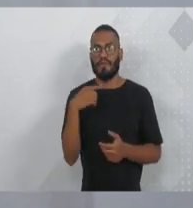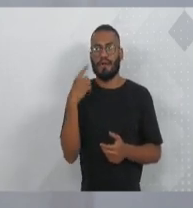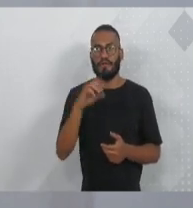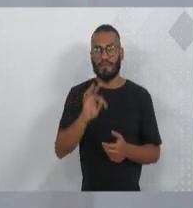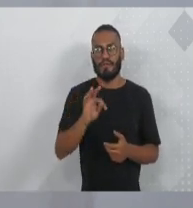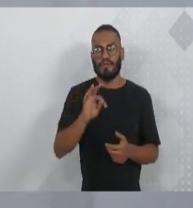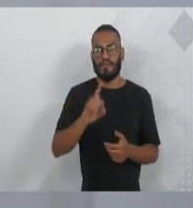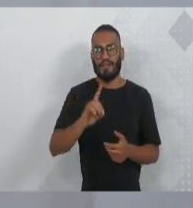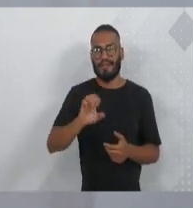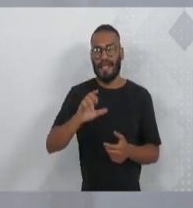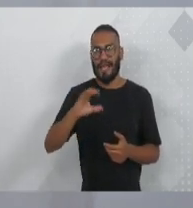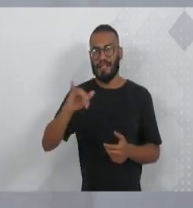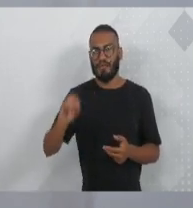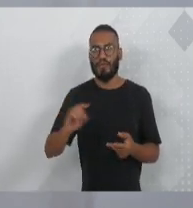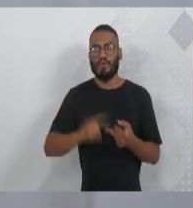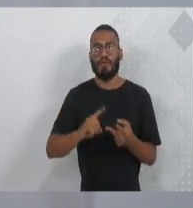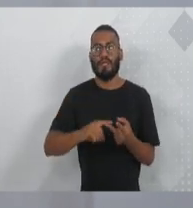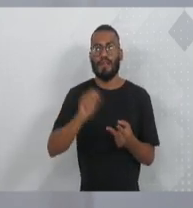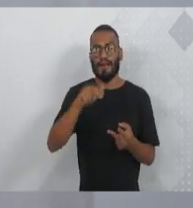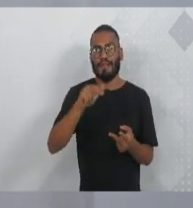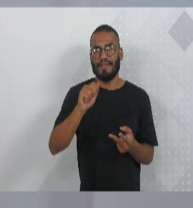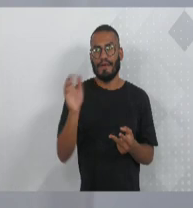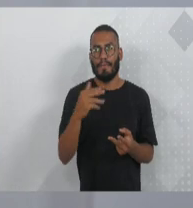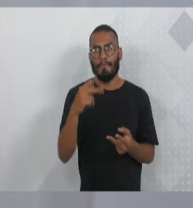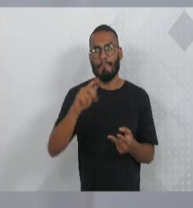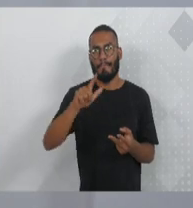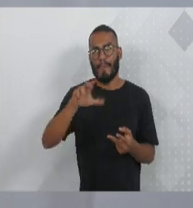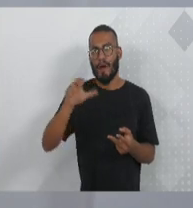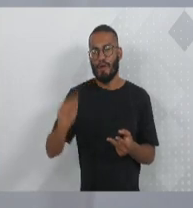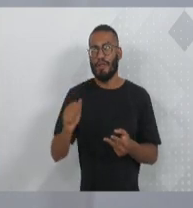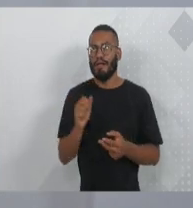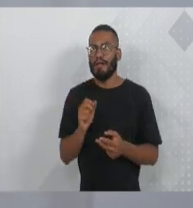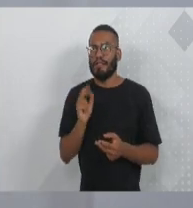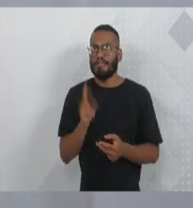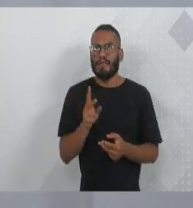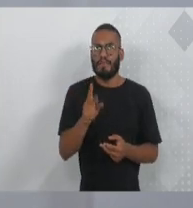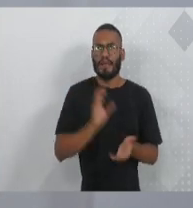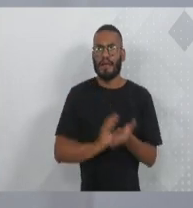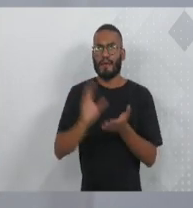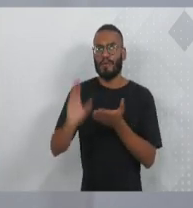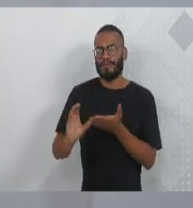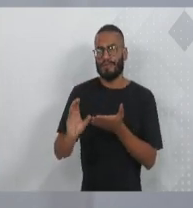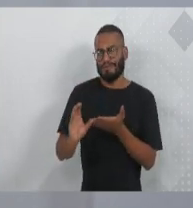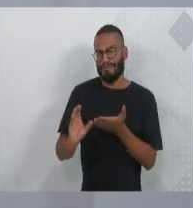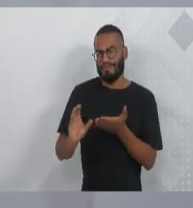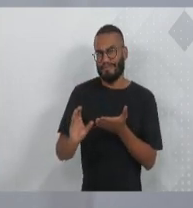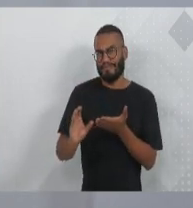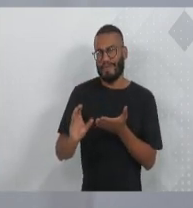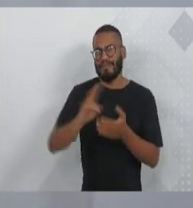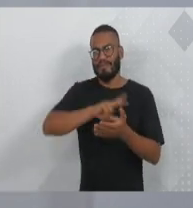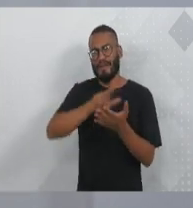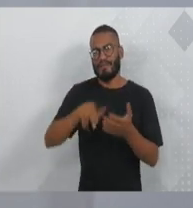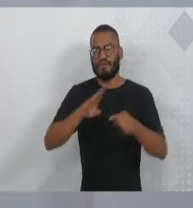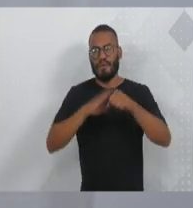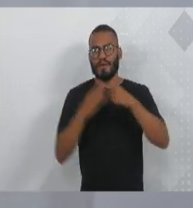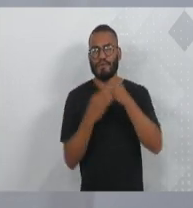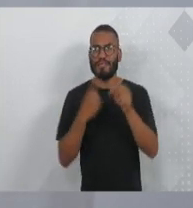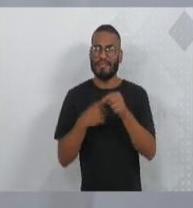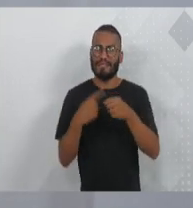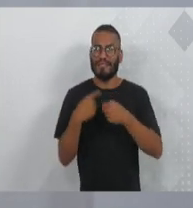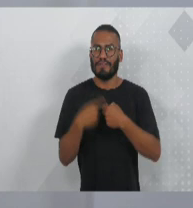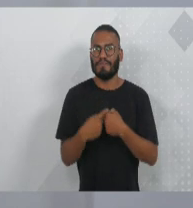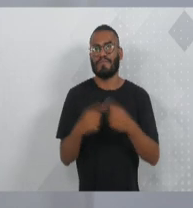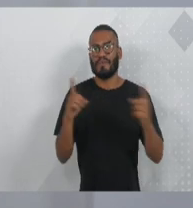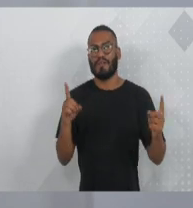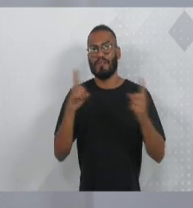deputada federal Ana Paula, que está dando sequência a esse trabalho de trazer recursos para obras nos mais diversos bairros da nossa cidade. Tem um atendimento feito pela